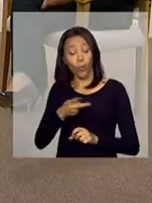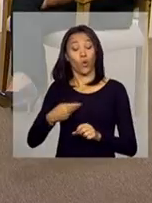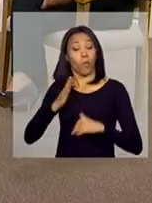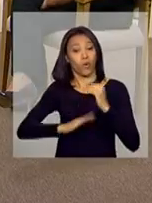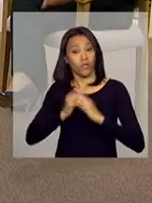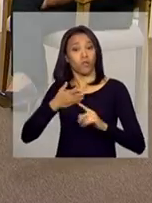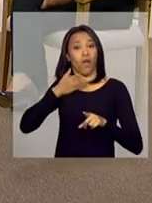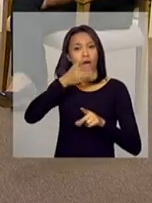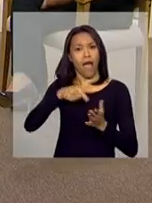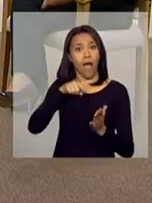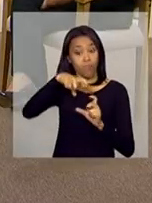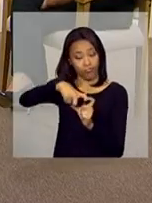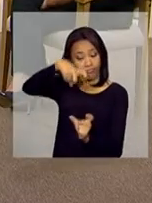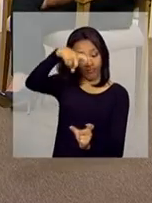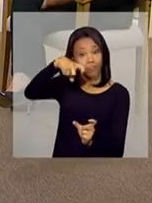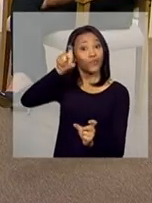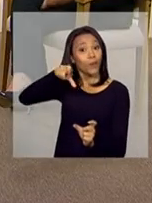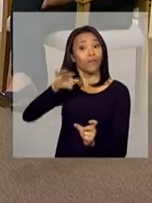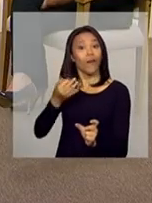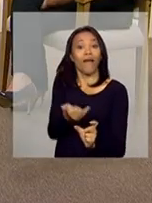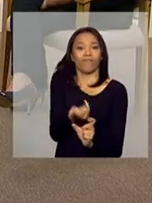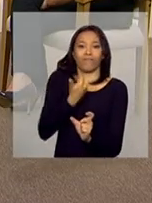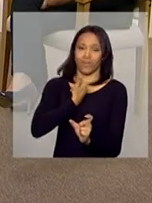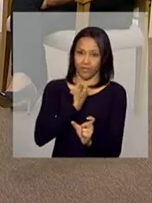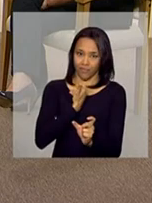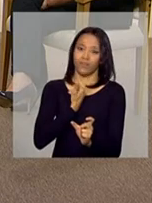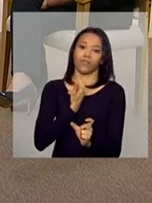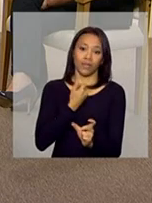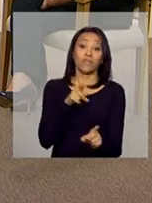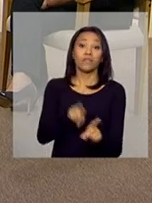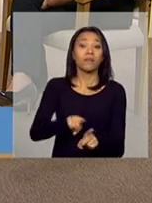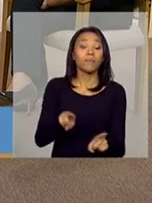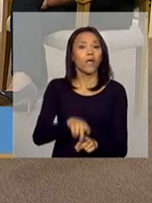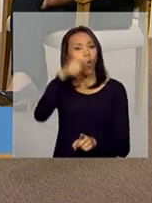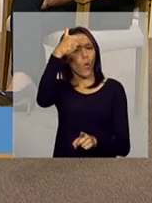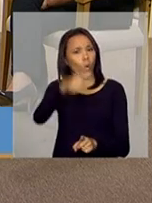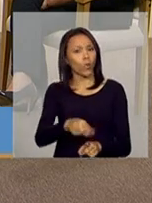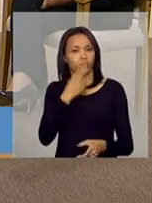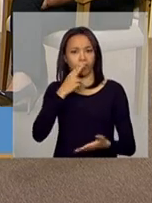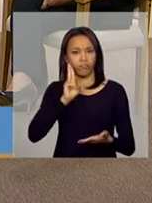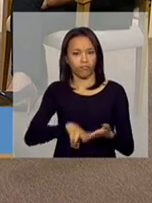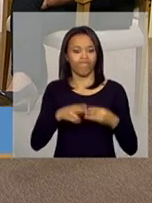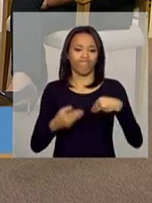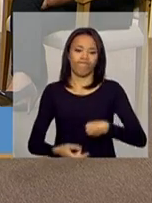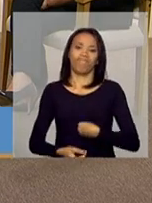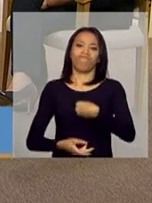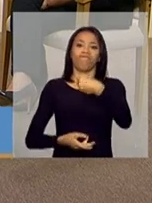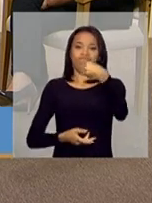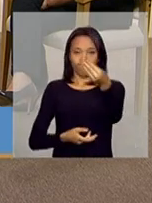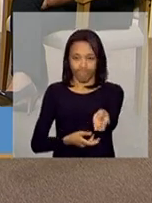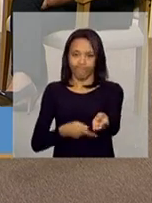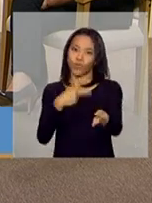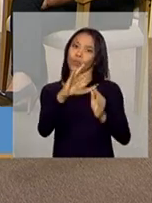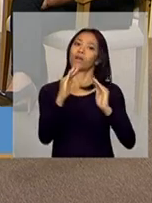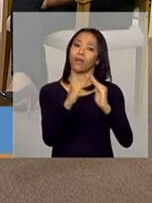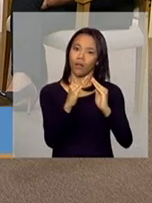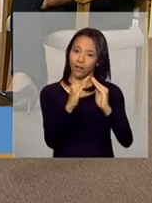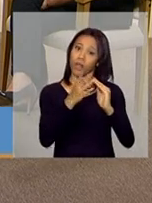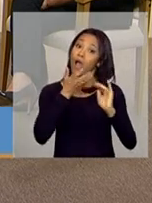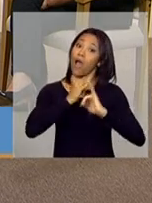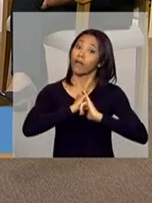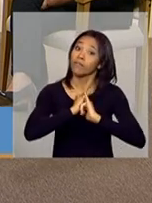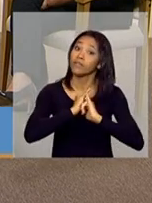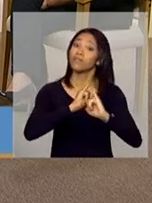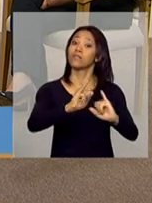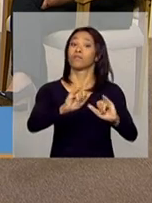No próprio extrato, a pessoa recebe. E ela recebe também uma notificação na sua, onde ela mora, né? No endereço que está no